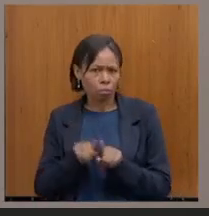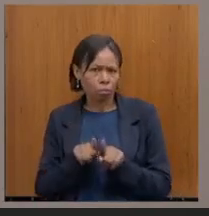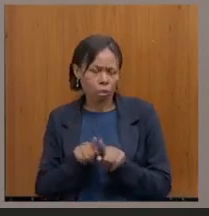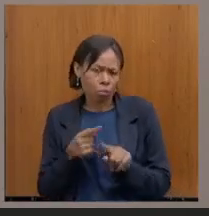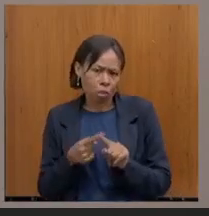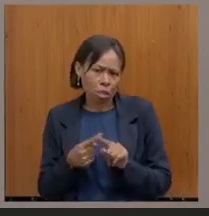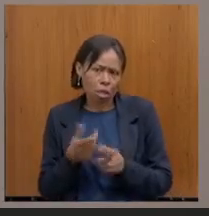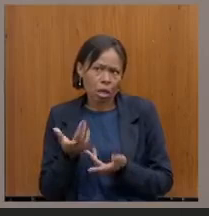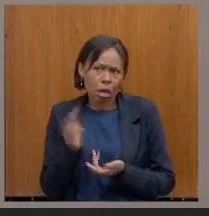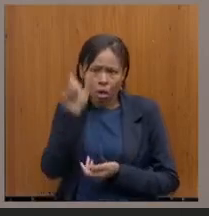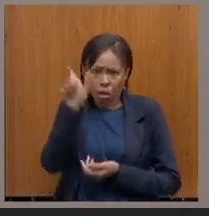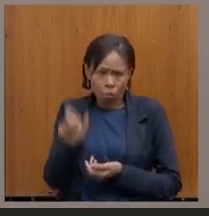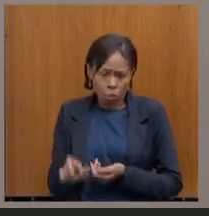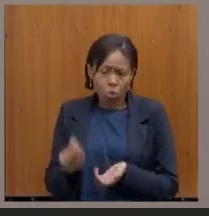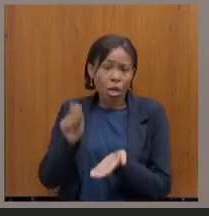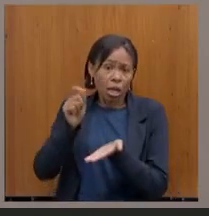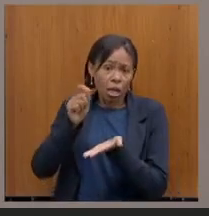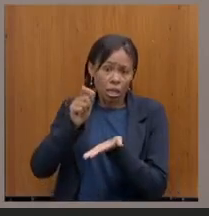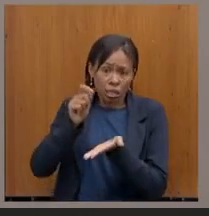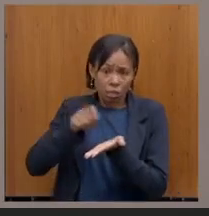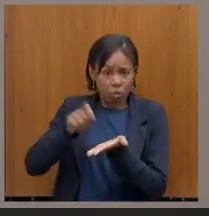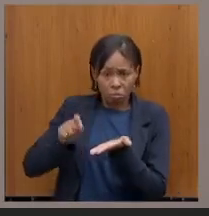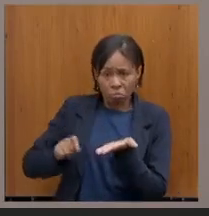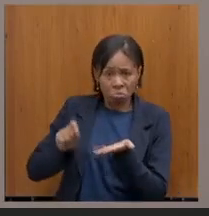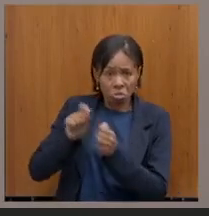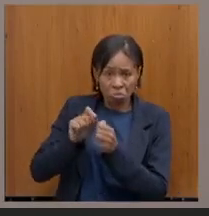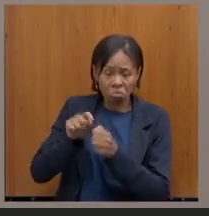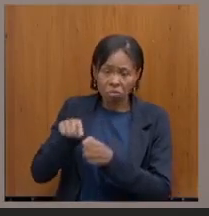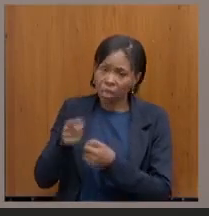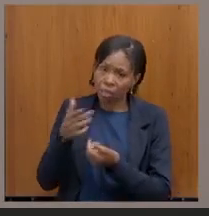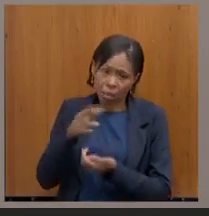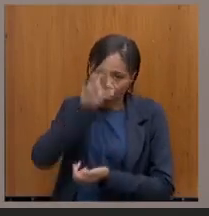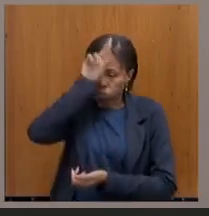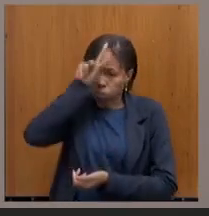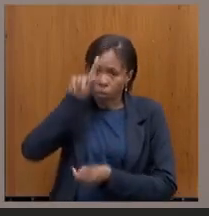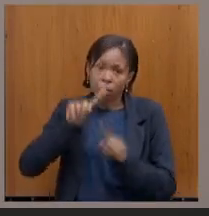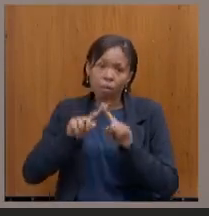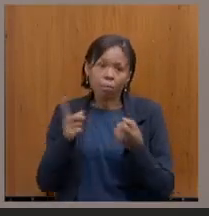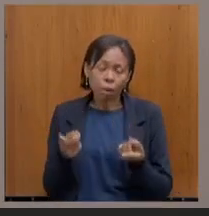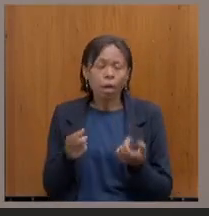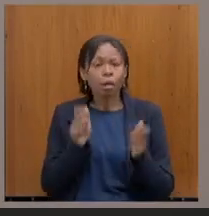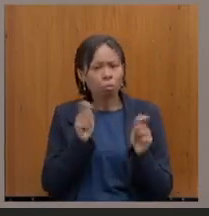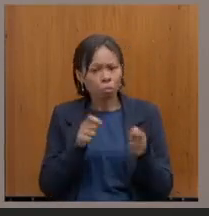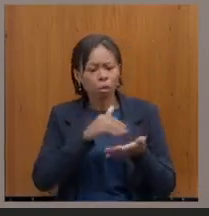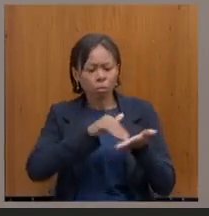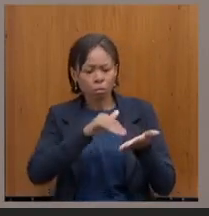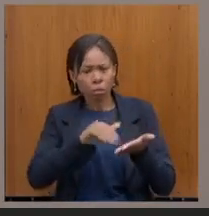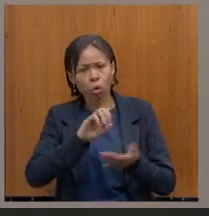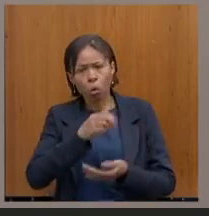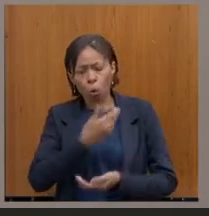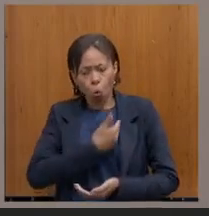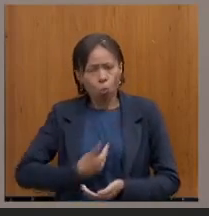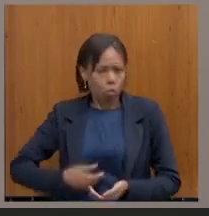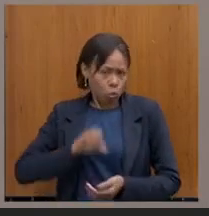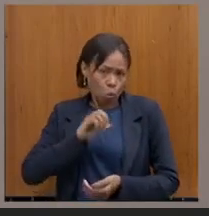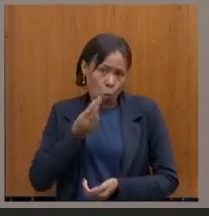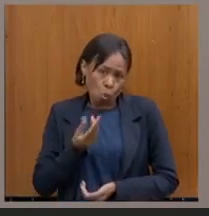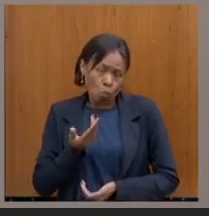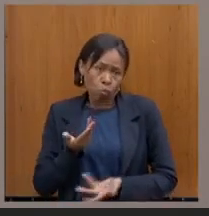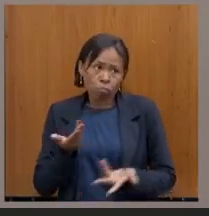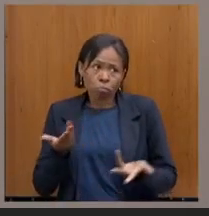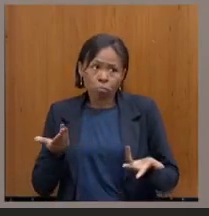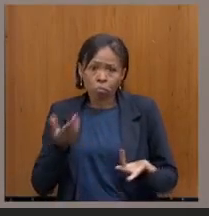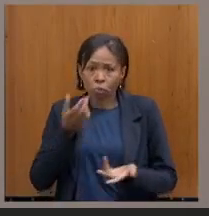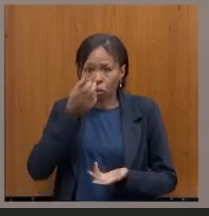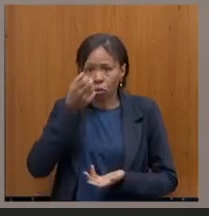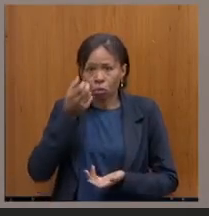fez, acho que fez de forma equivocada, e isso não impede em nenhum momento do próprio secretário, do governador ou do governo atual, defendendo